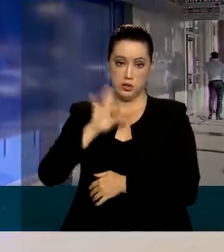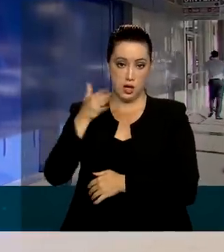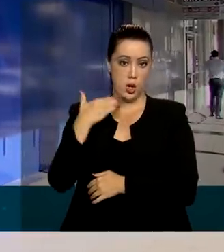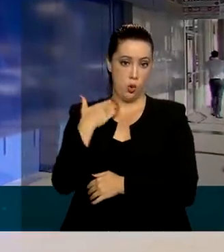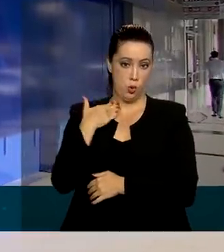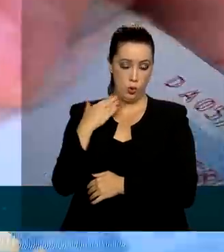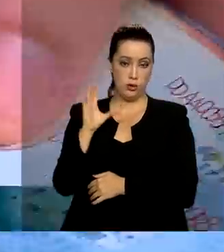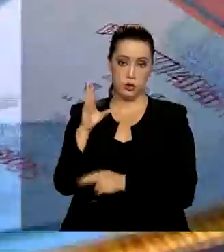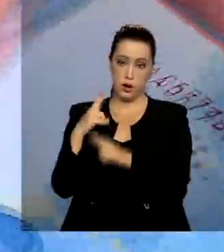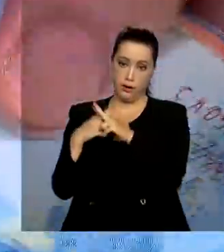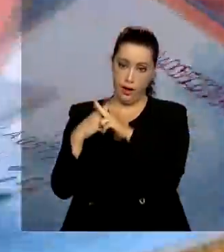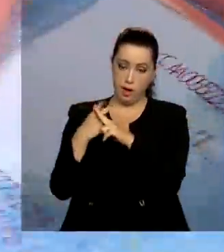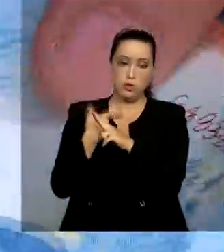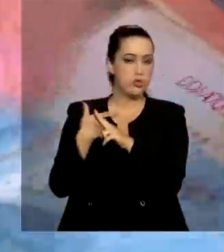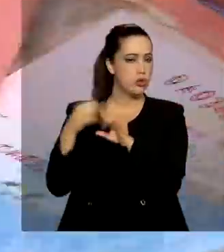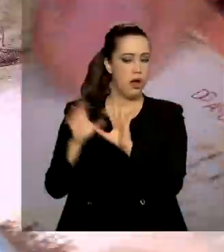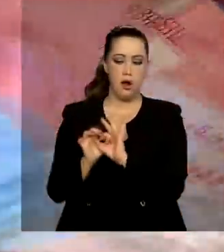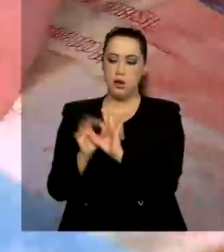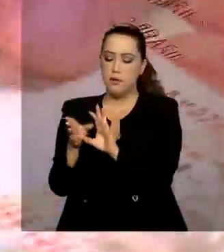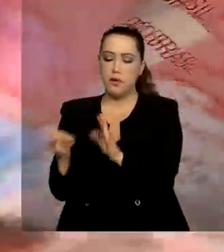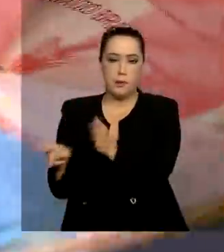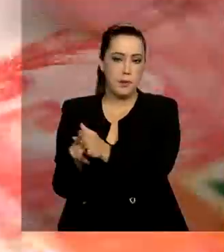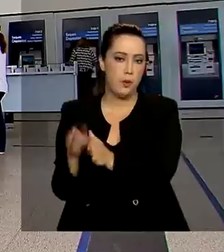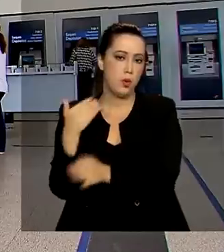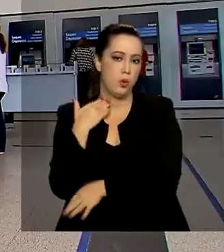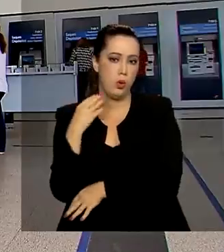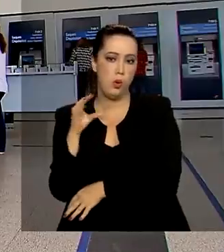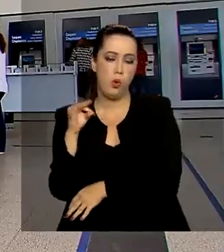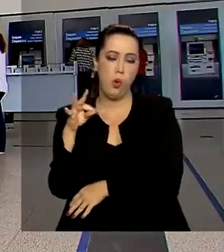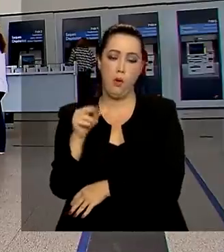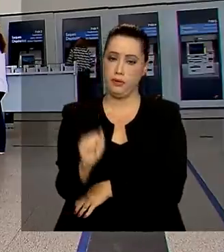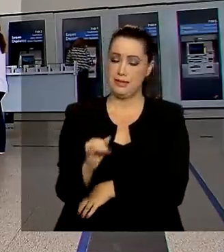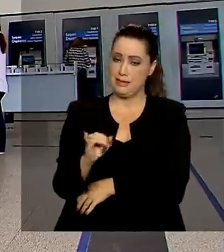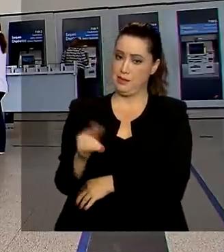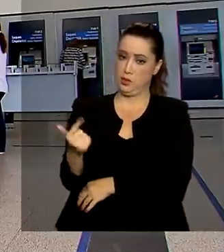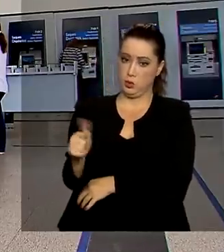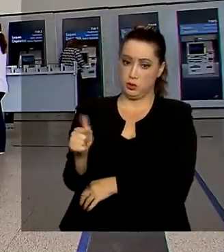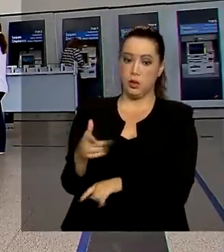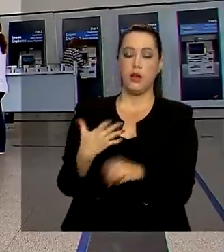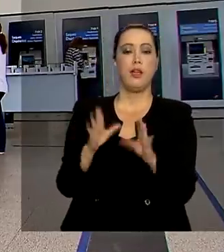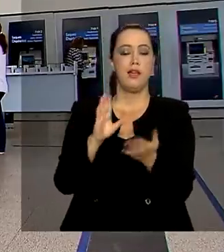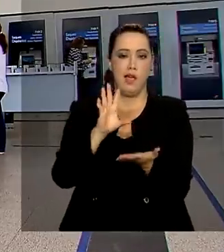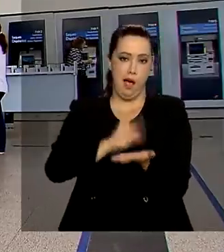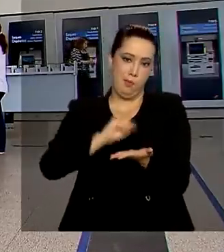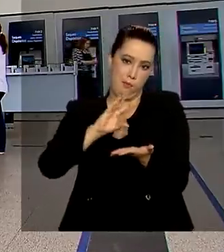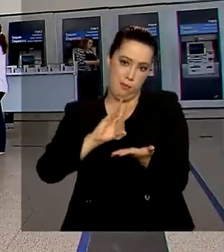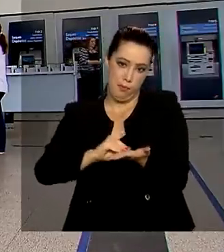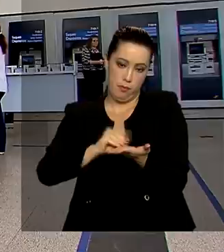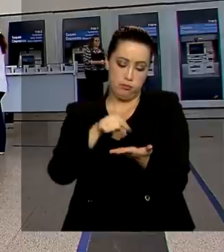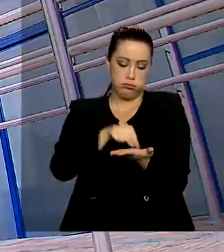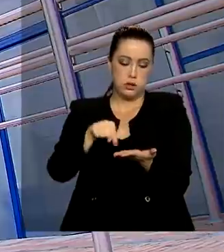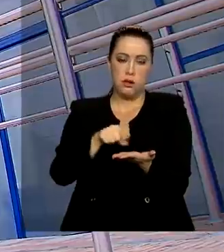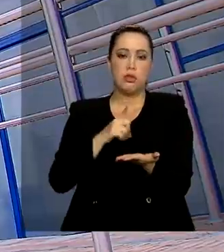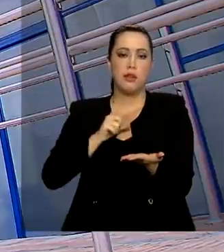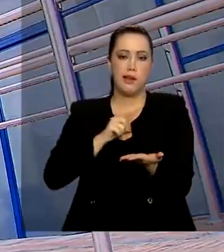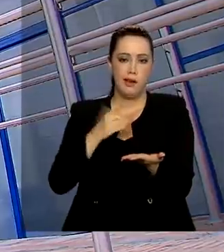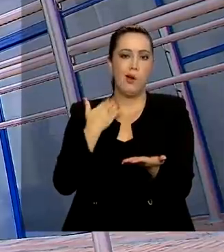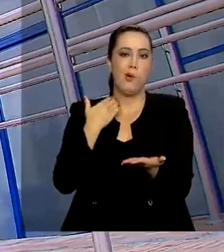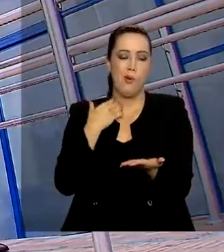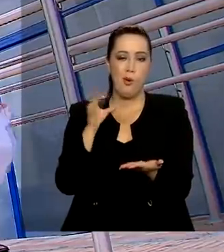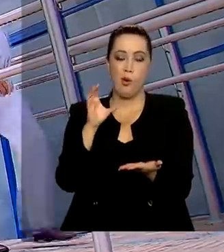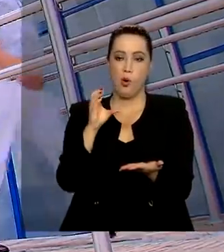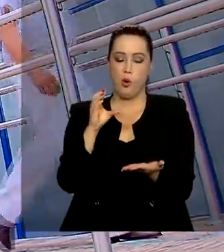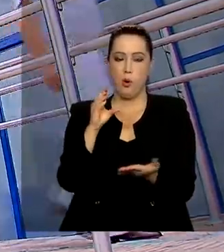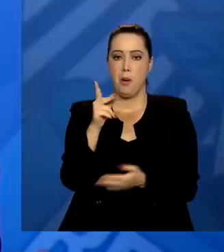recebe os recursos automaticamente. Para quem não tem, foi aberta uma poupança digital totalmente